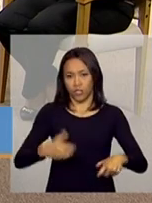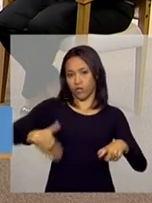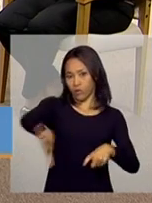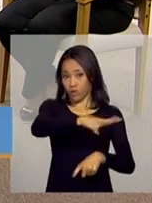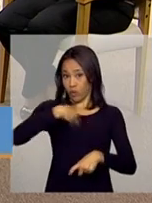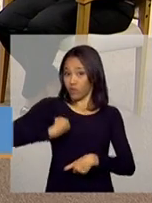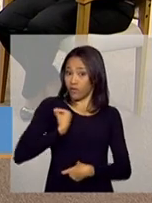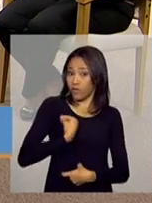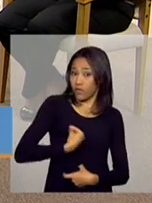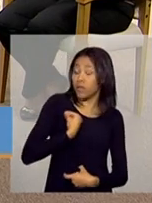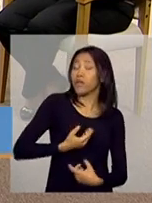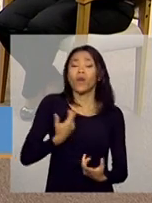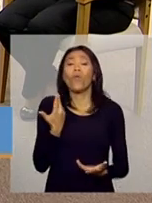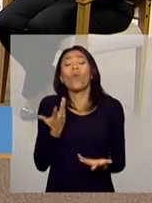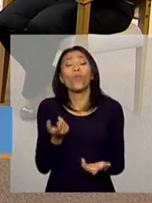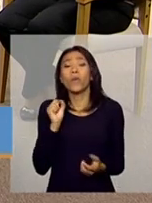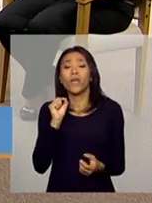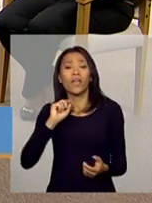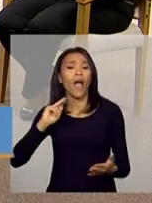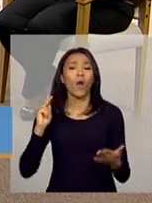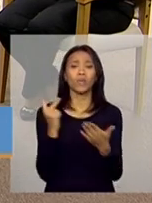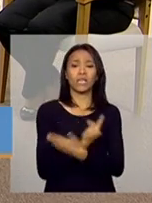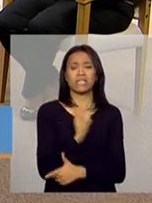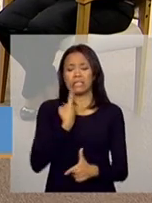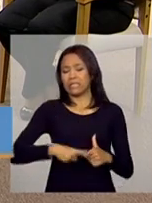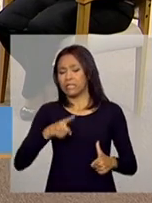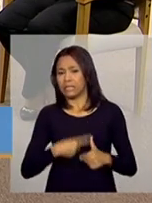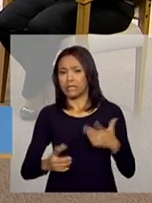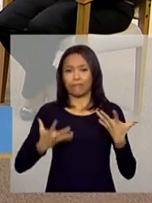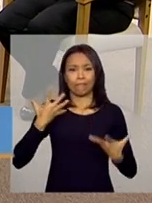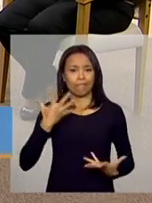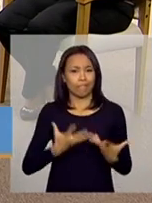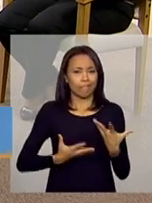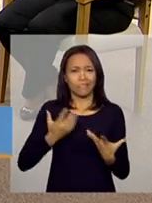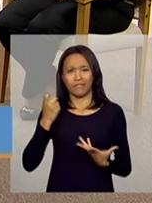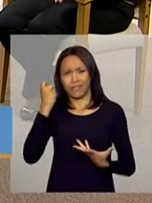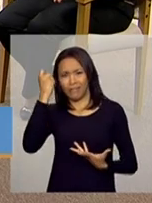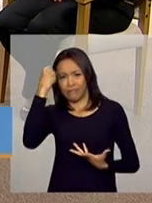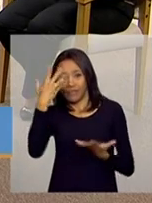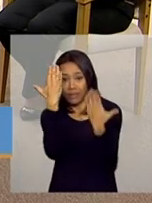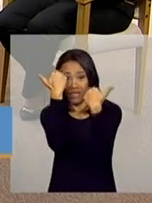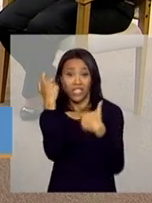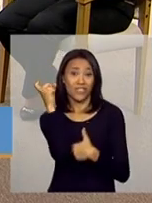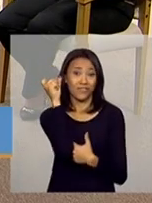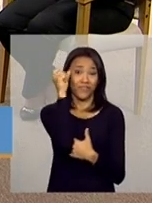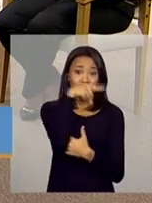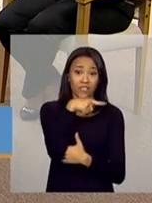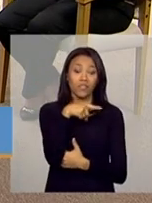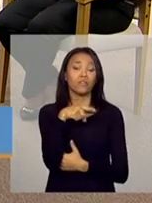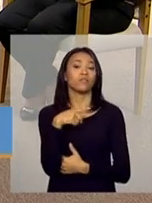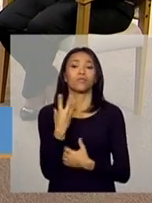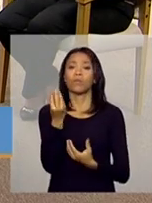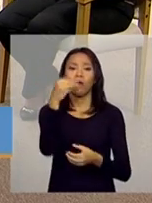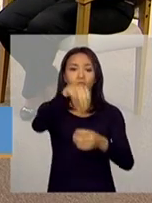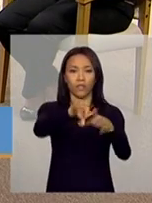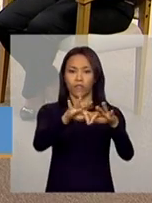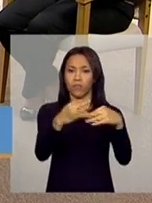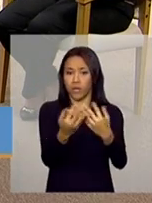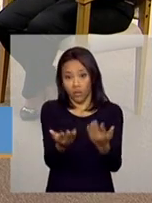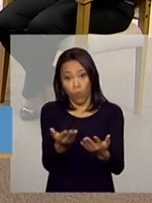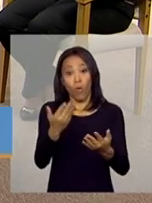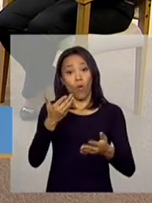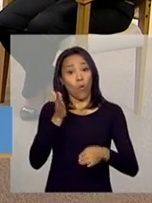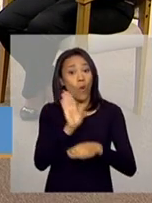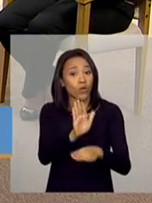elementos que a fragiliza, que coloca em situação frágil aquele membro da família. Então, o acompanhamento